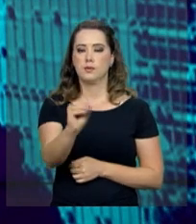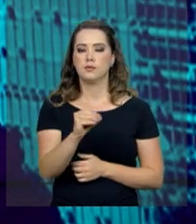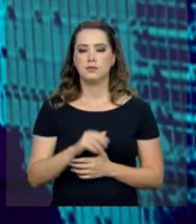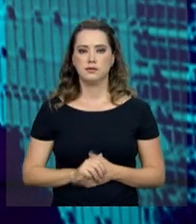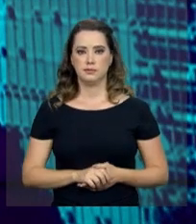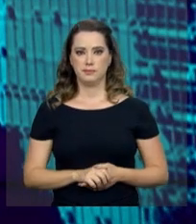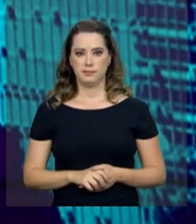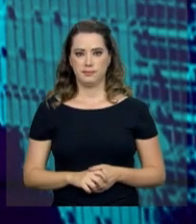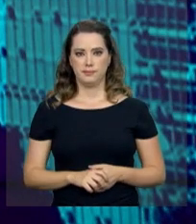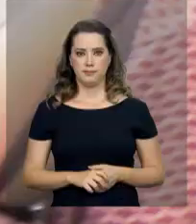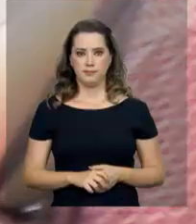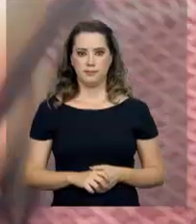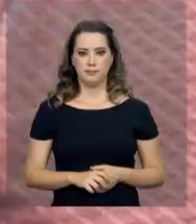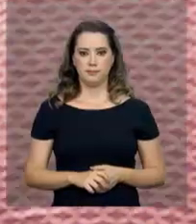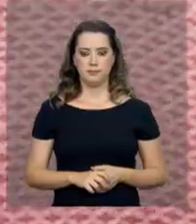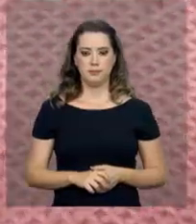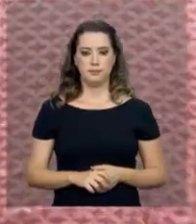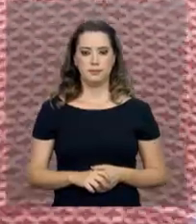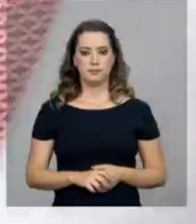Pedro Neto.